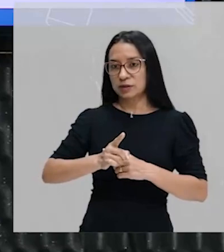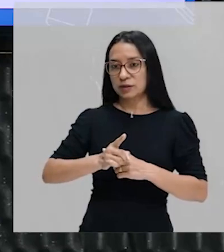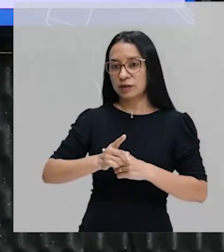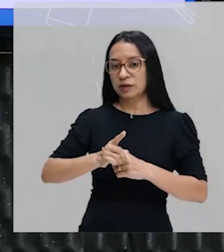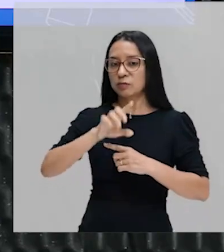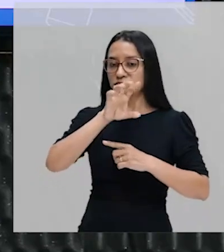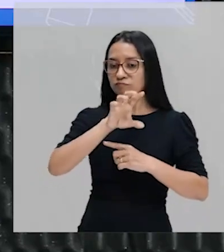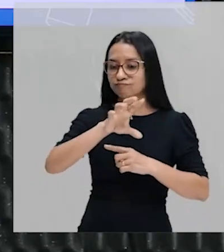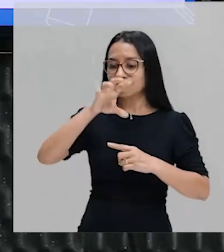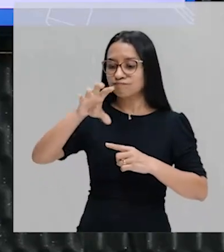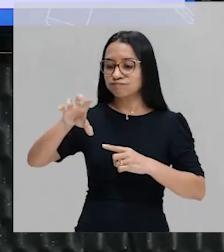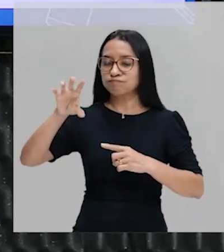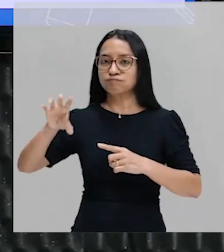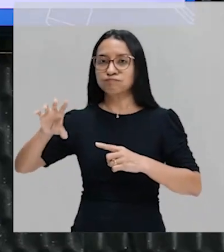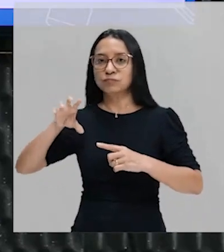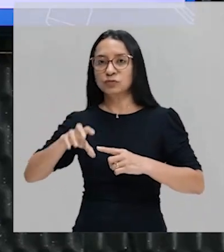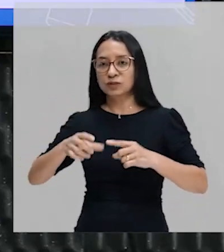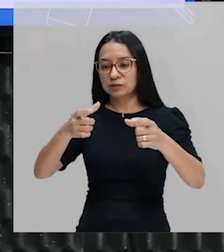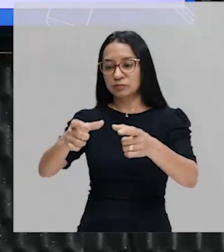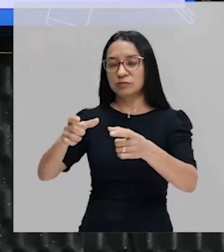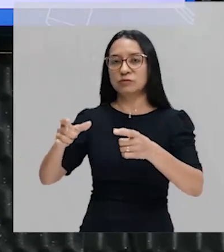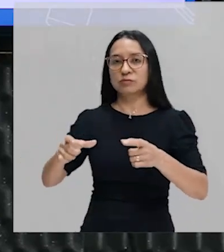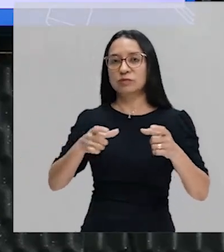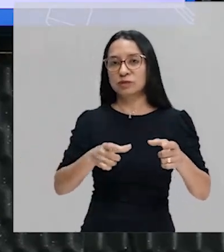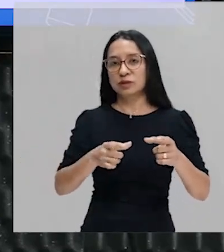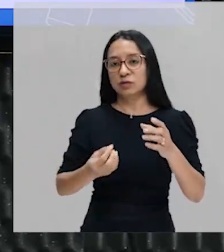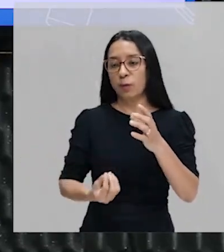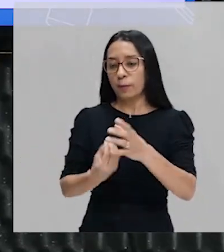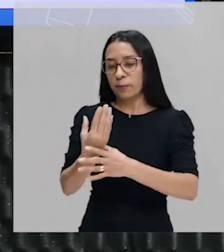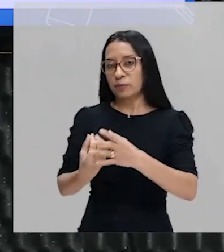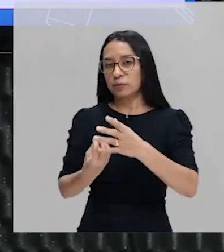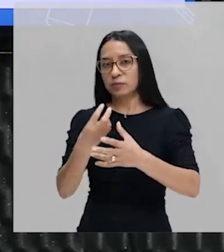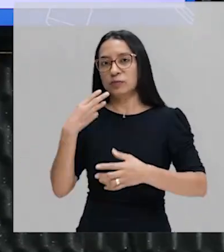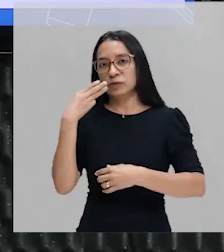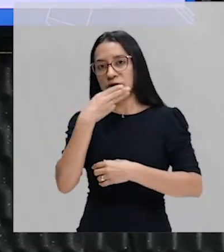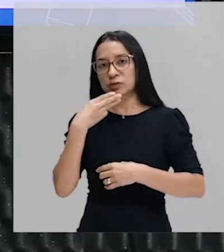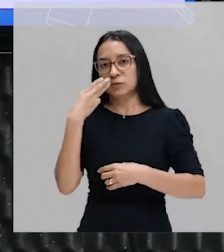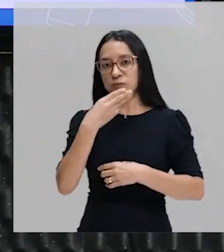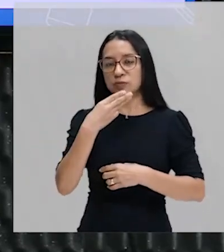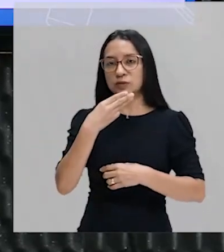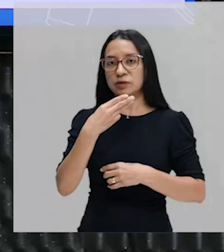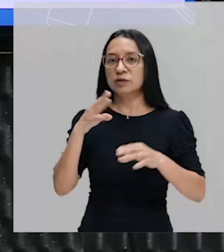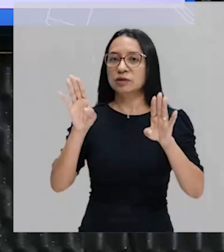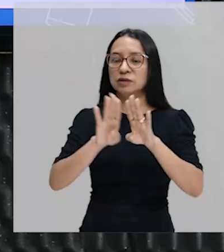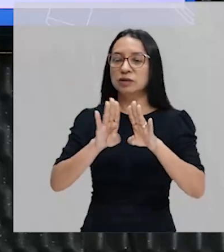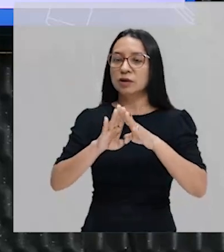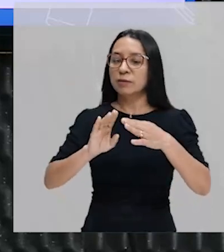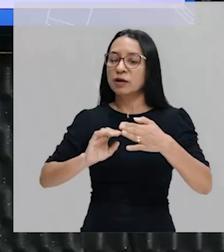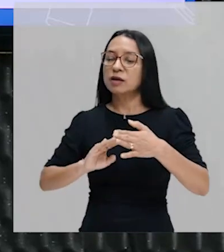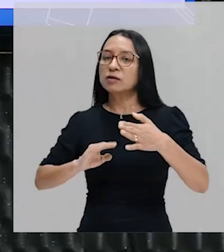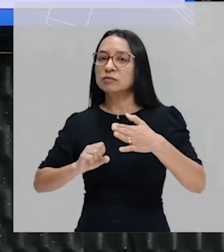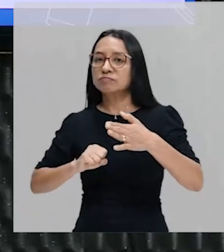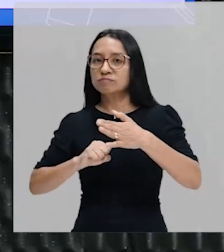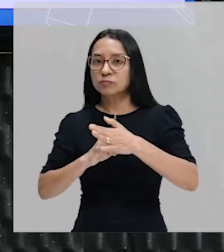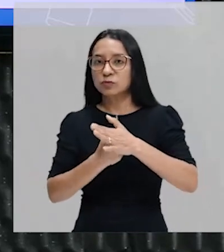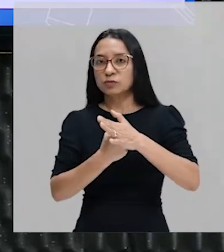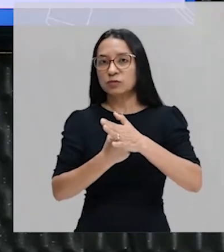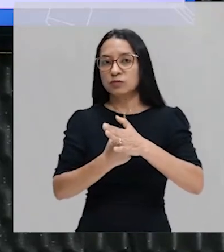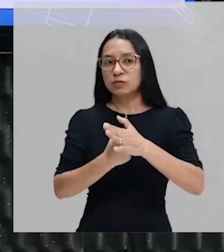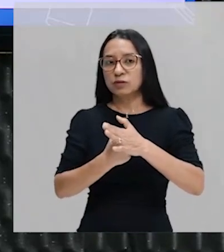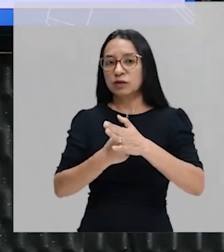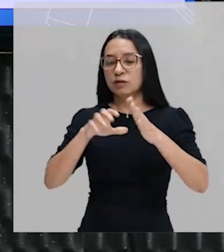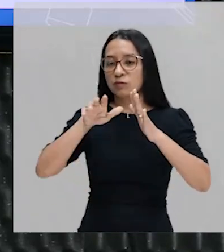produtores de açúcar. Dominar os centros produtores, mas ao mesmo tempo, controlar o tráfico